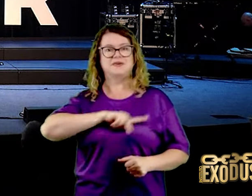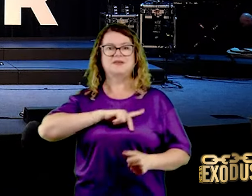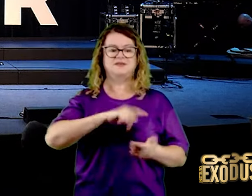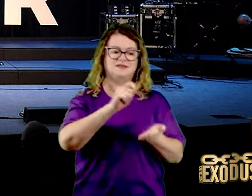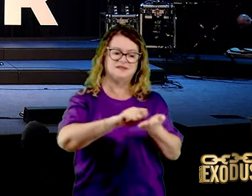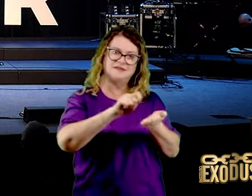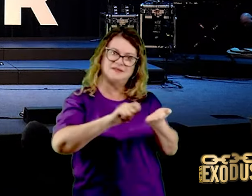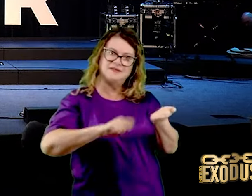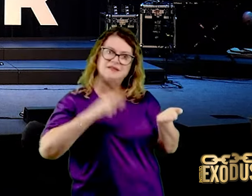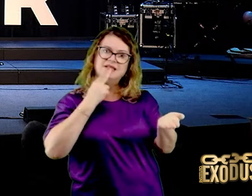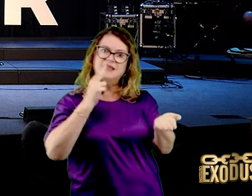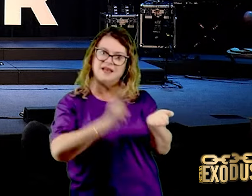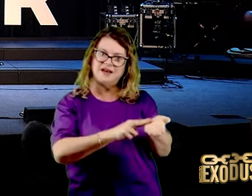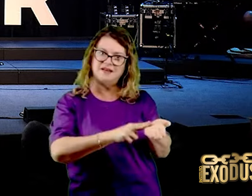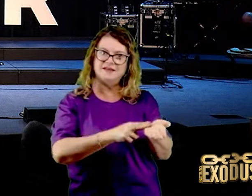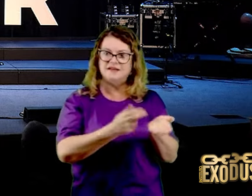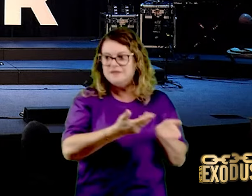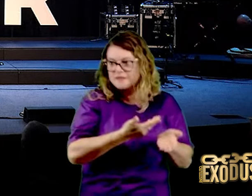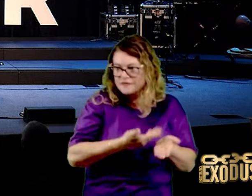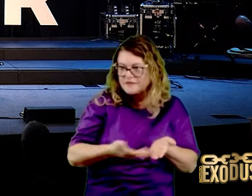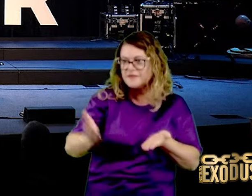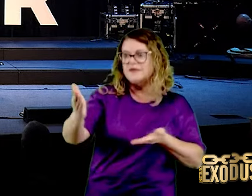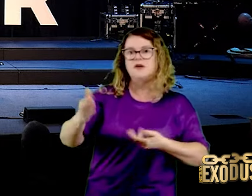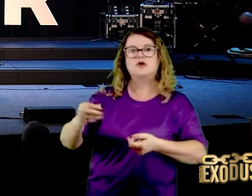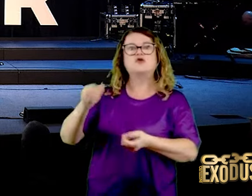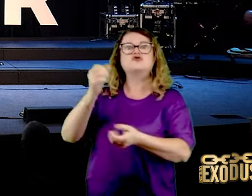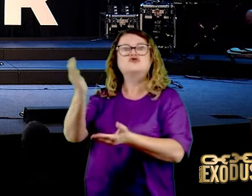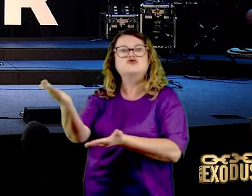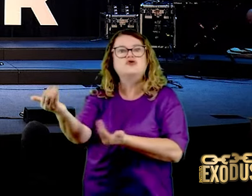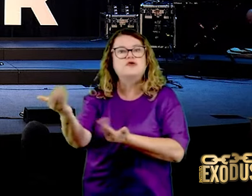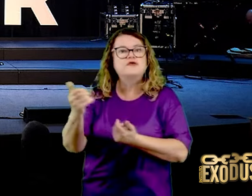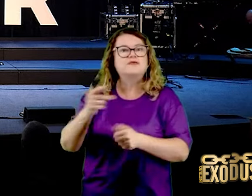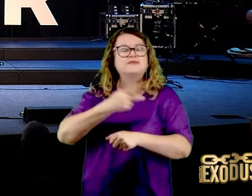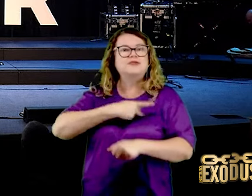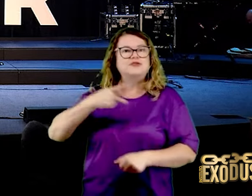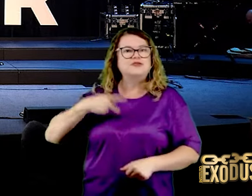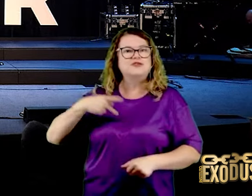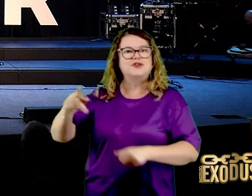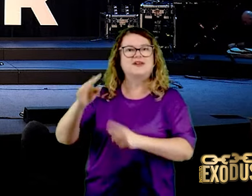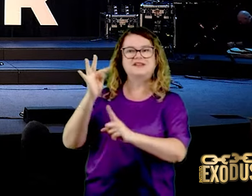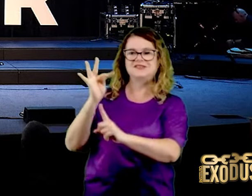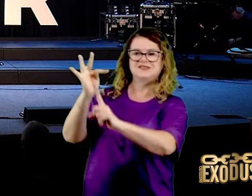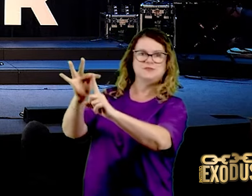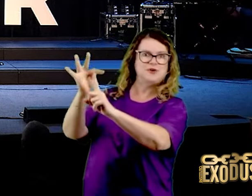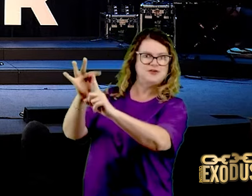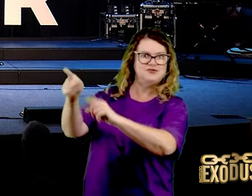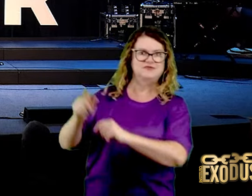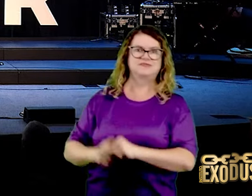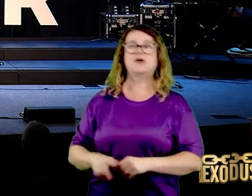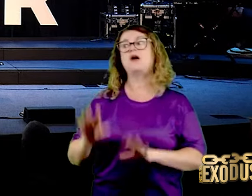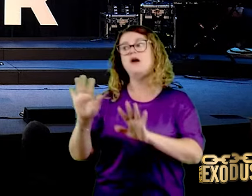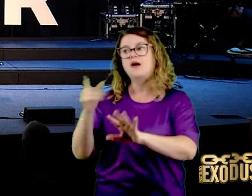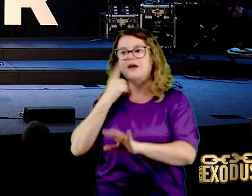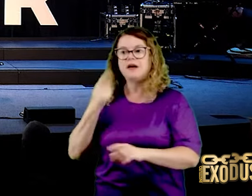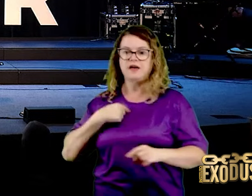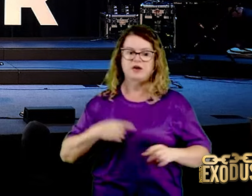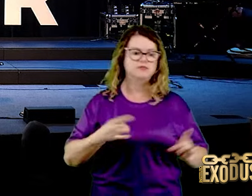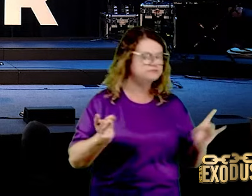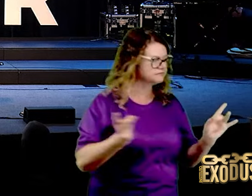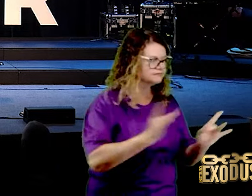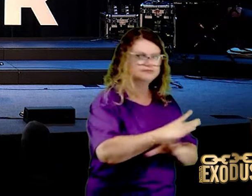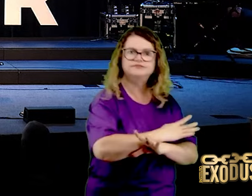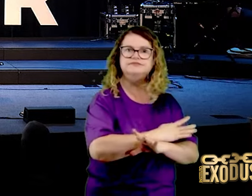chamado Timóteo, dizendo, olha, eu estou terminando aqui, você está começando aí. Combati o bom combate, terminei a carreira,